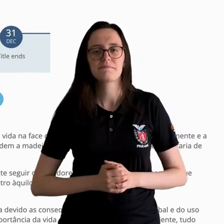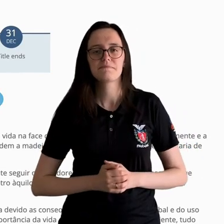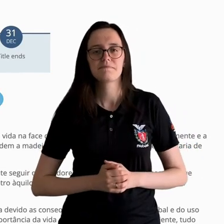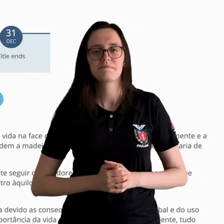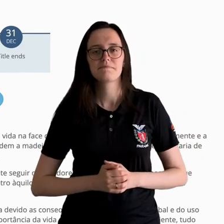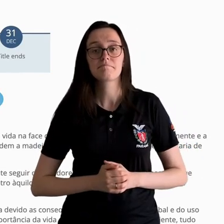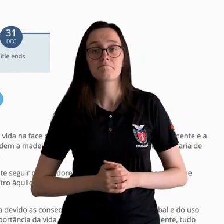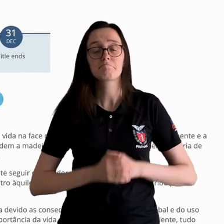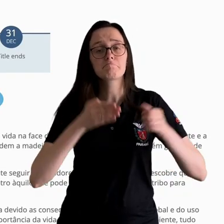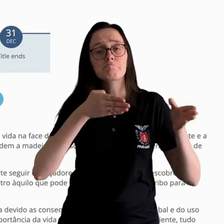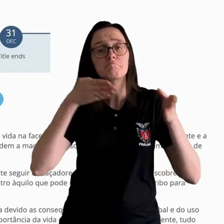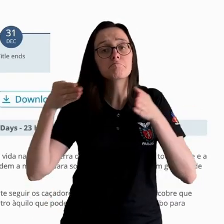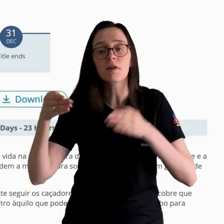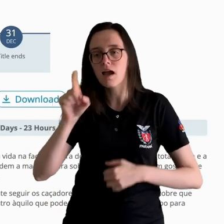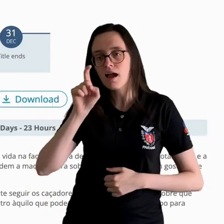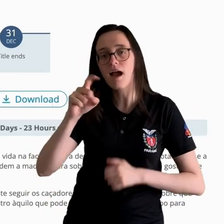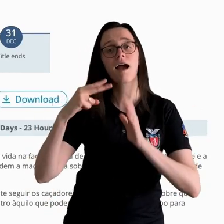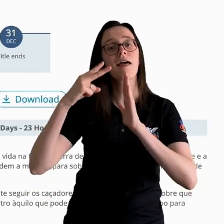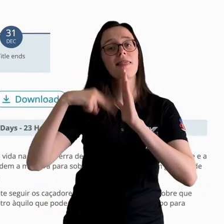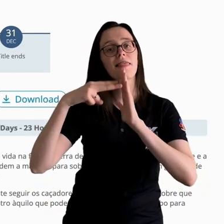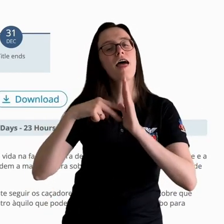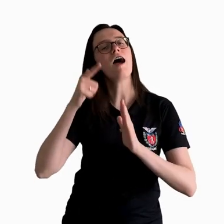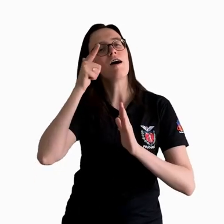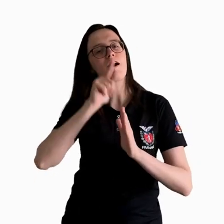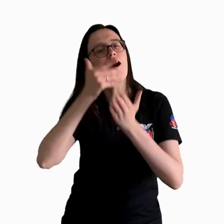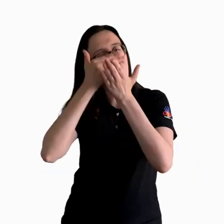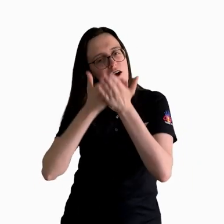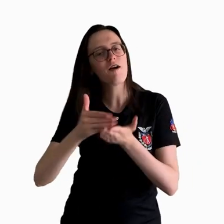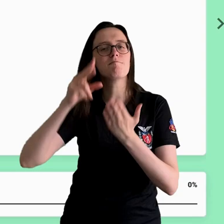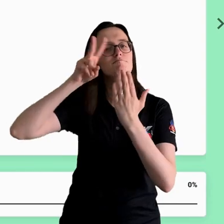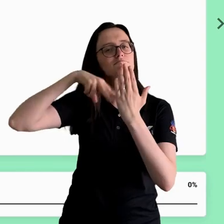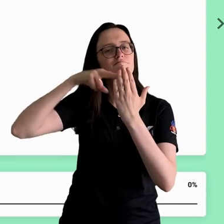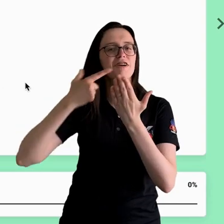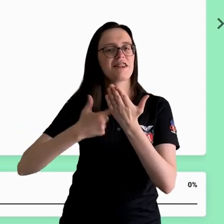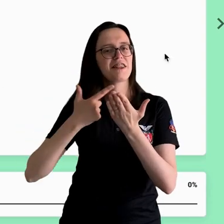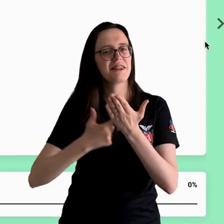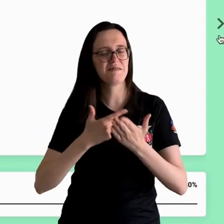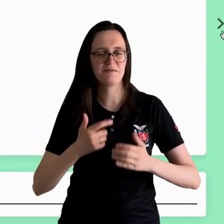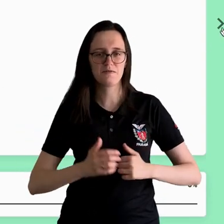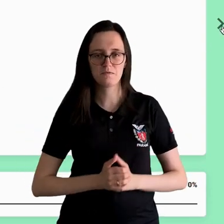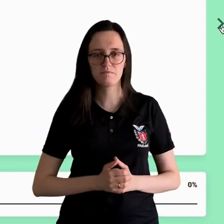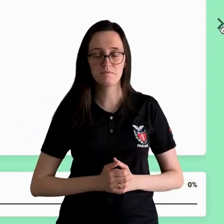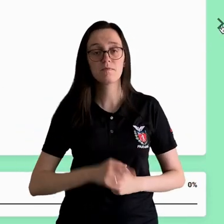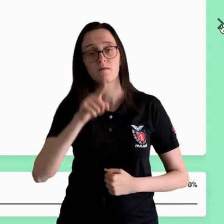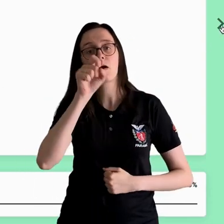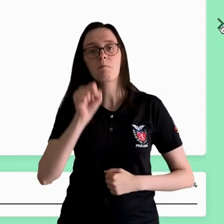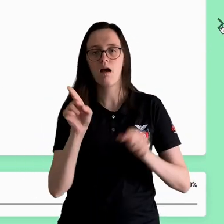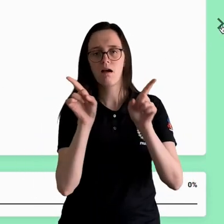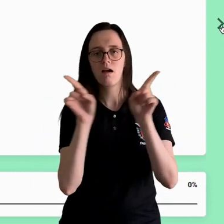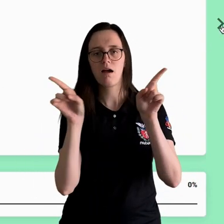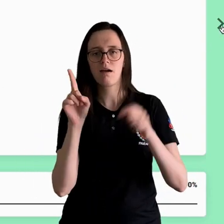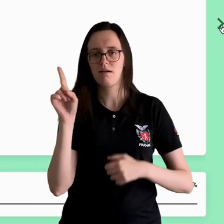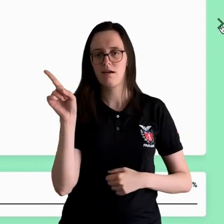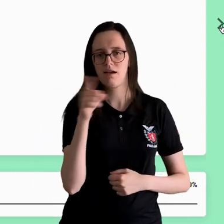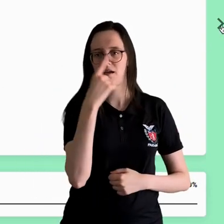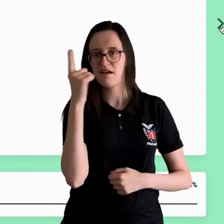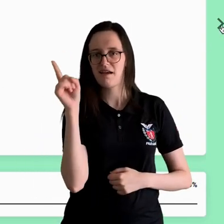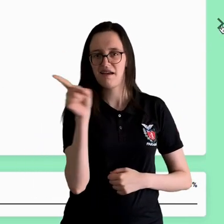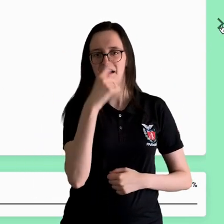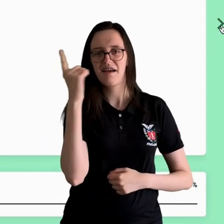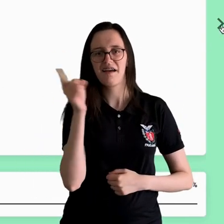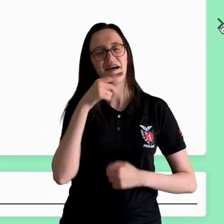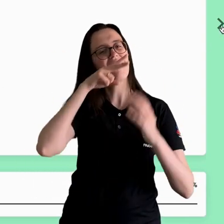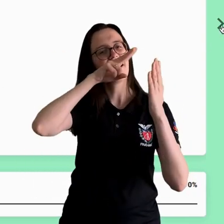Em seguida, clique em Ler, para começar a leitura do seu livro. Clique nas flechas para